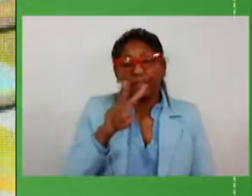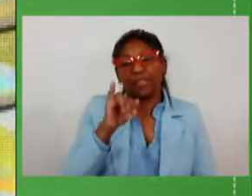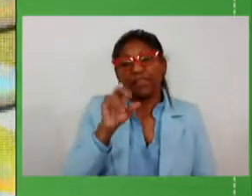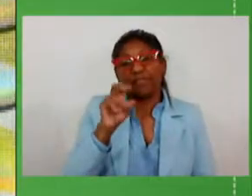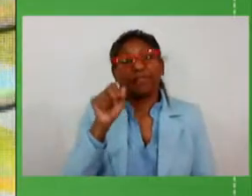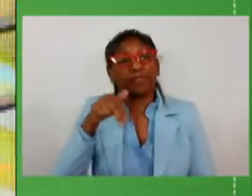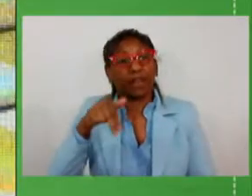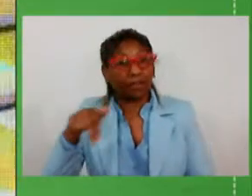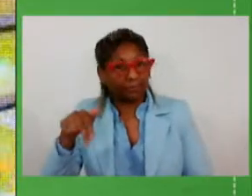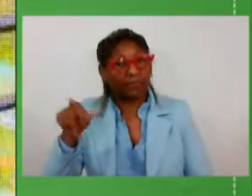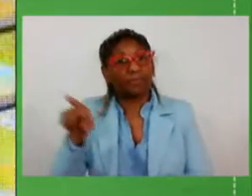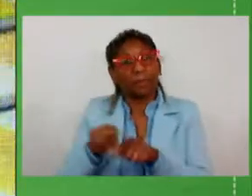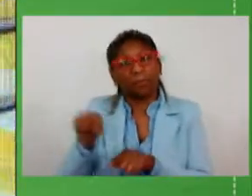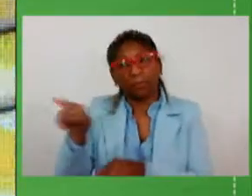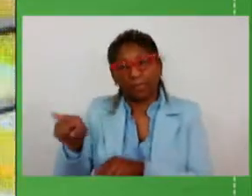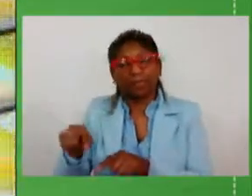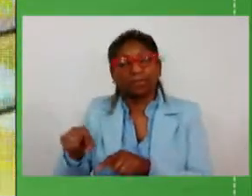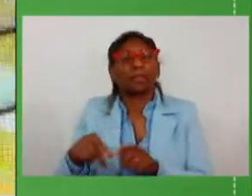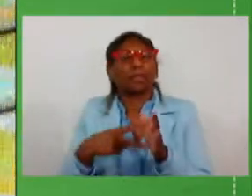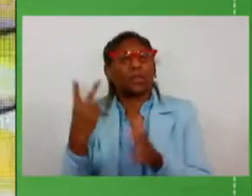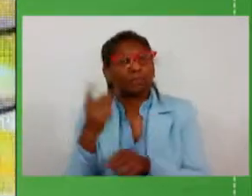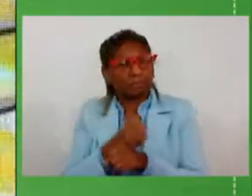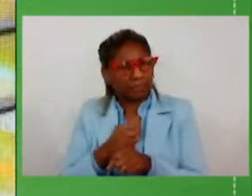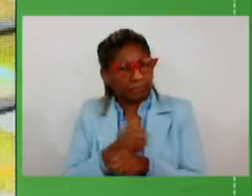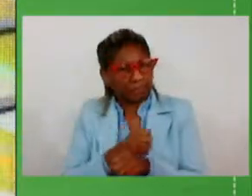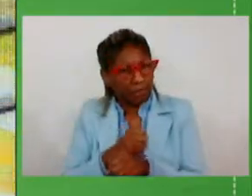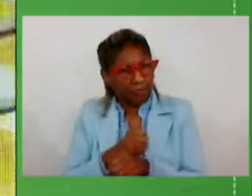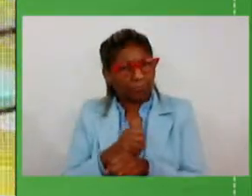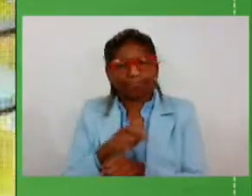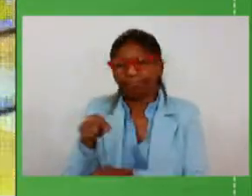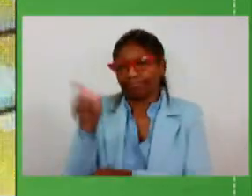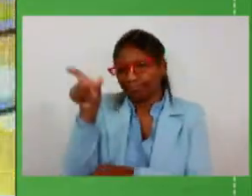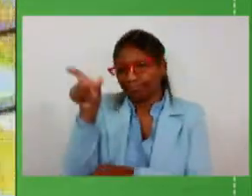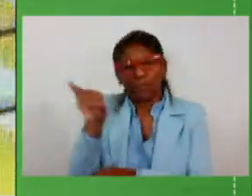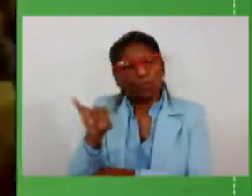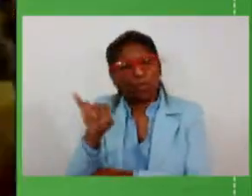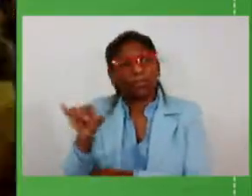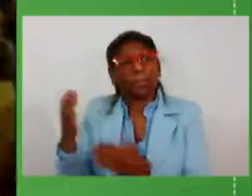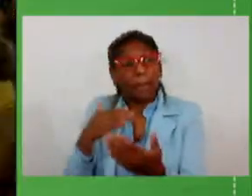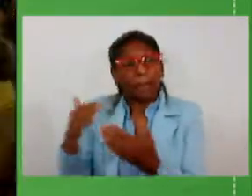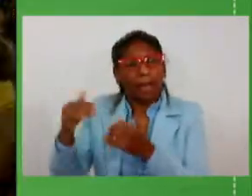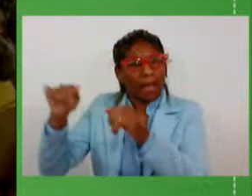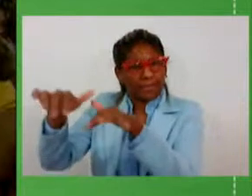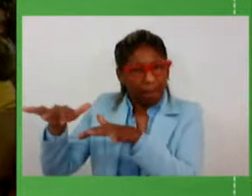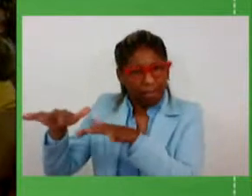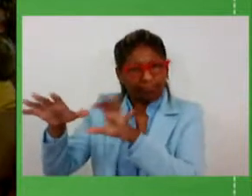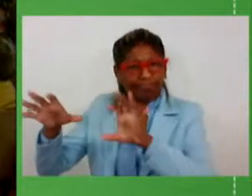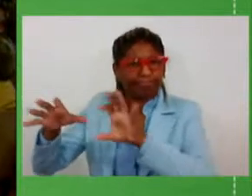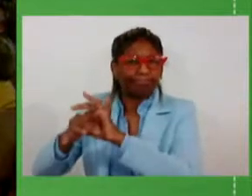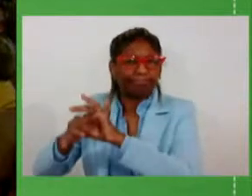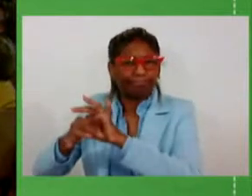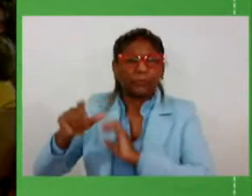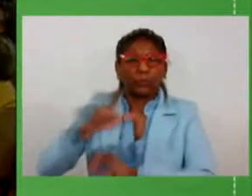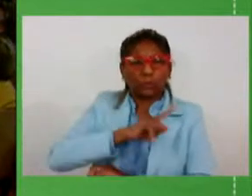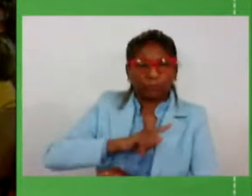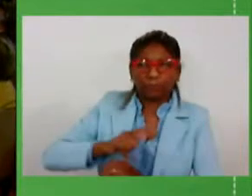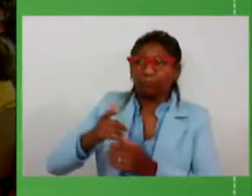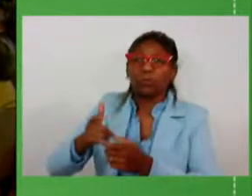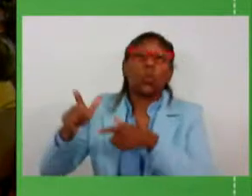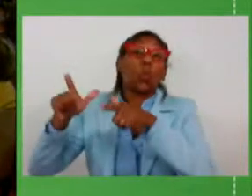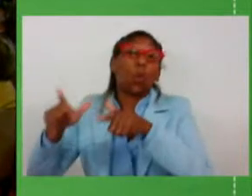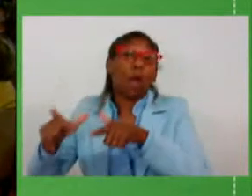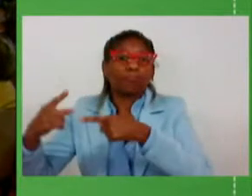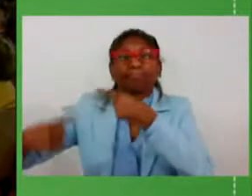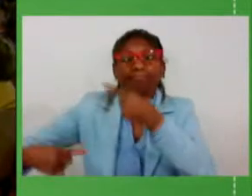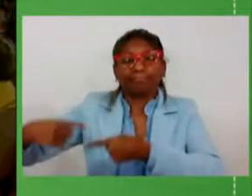dois primeiros anos do governo peça fundamental para que na interlocução com a Assembleia Legislativa nós tivéssemos o espaço para politicamente